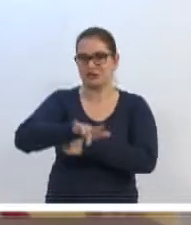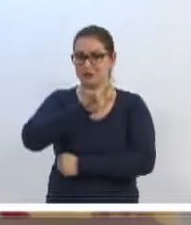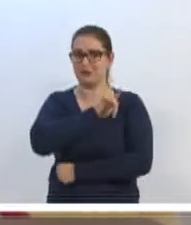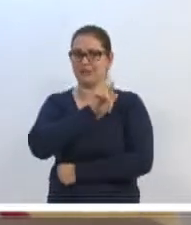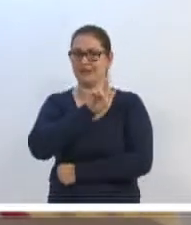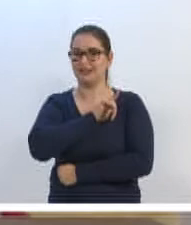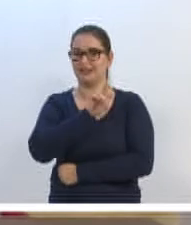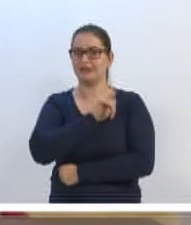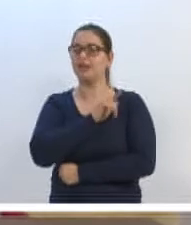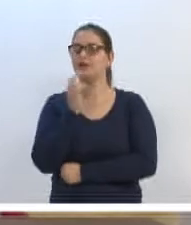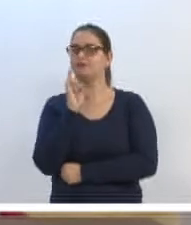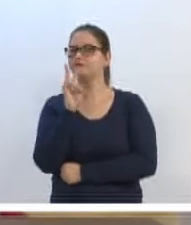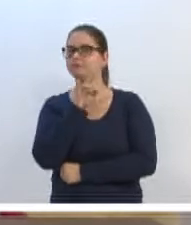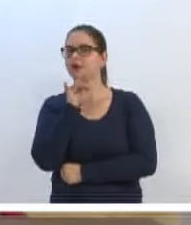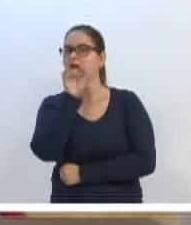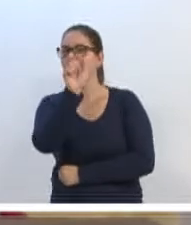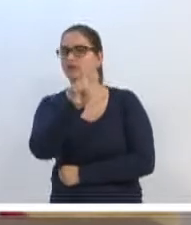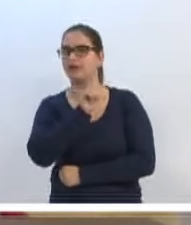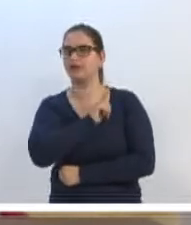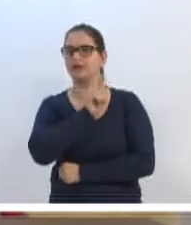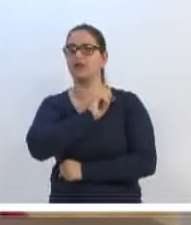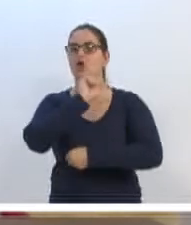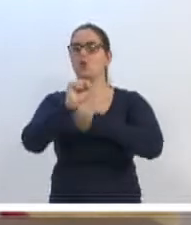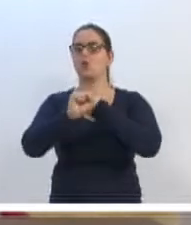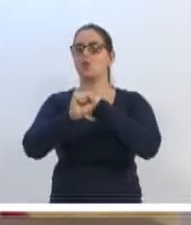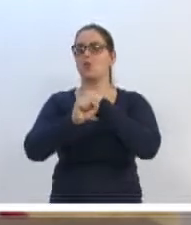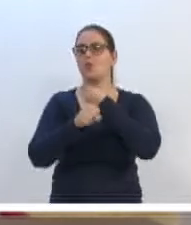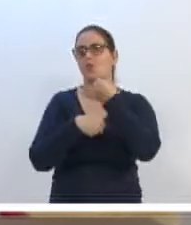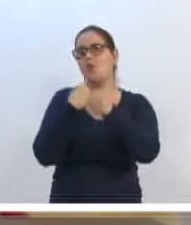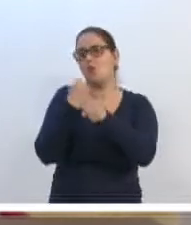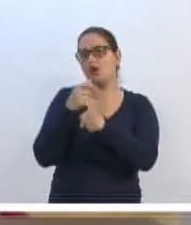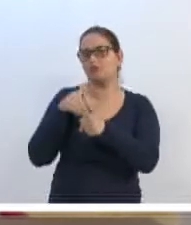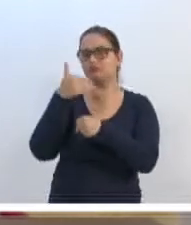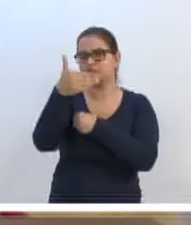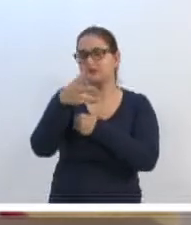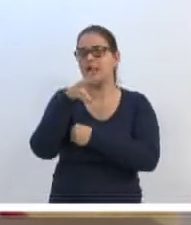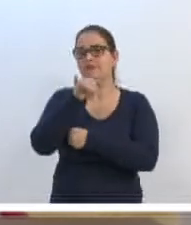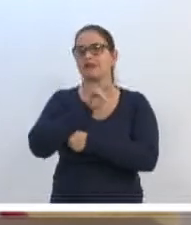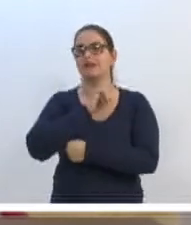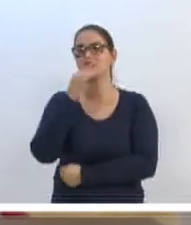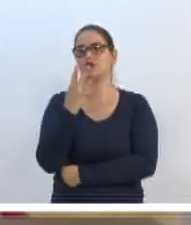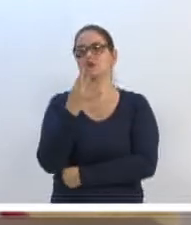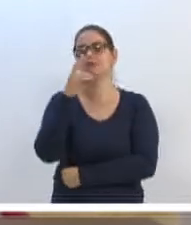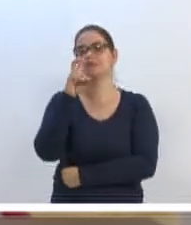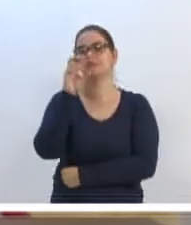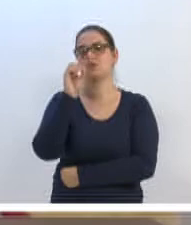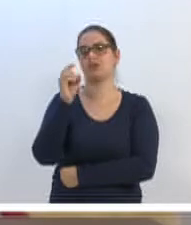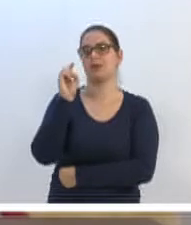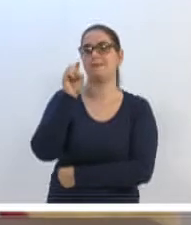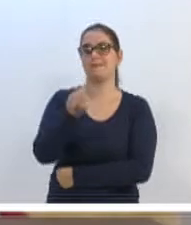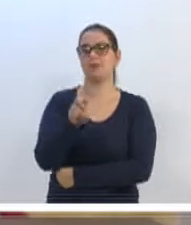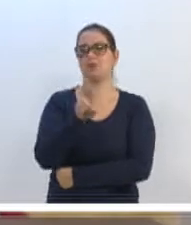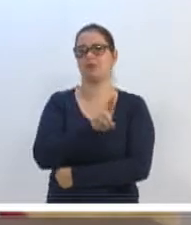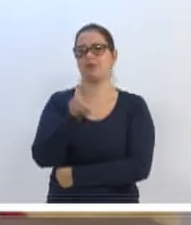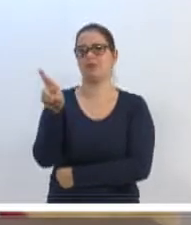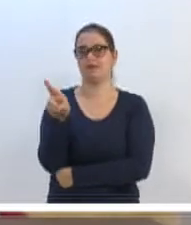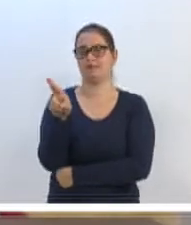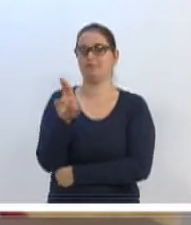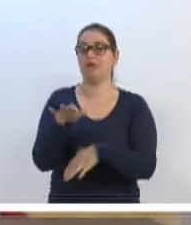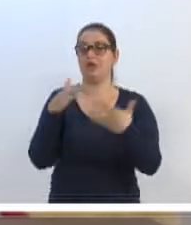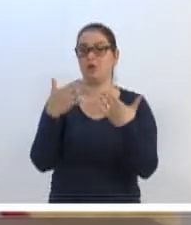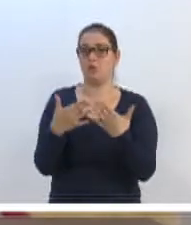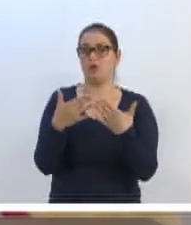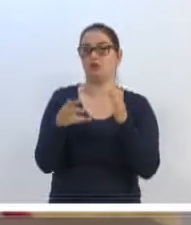agora, previsto, para o ano, o próximo ano, apenas 450 mil reais, enquanto que a